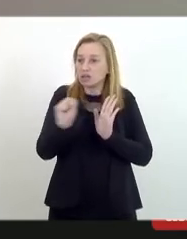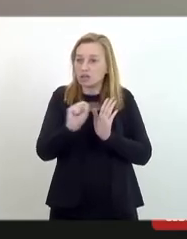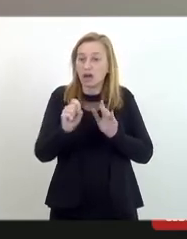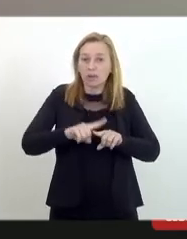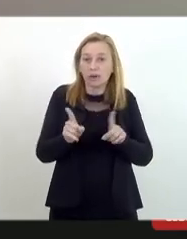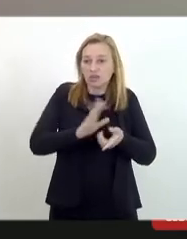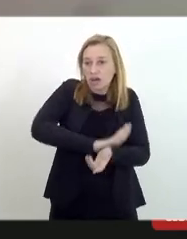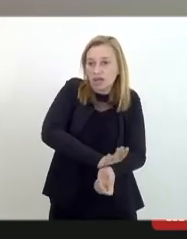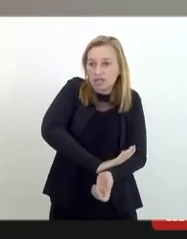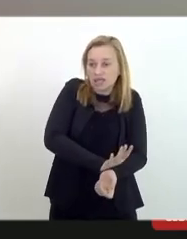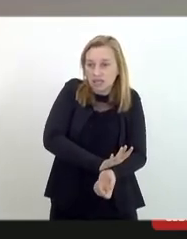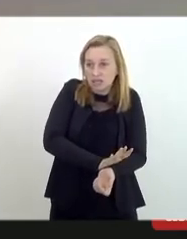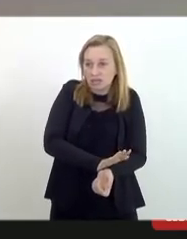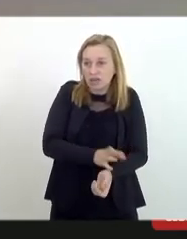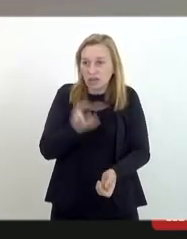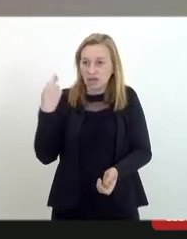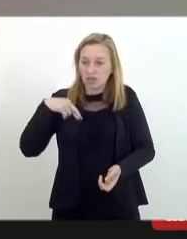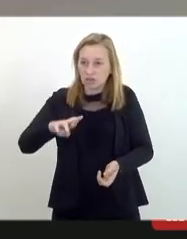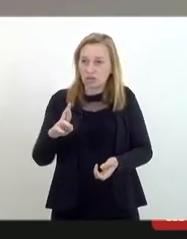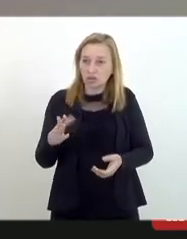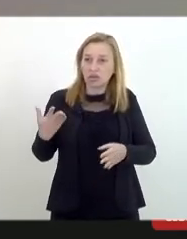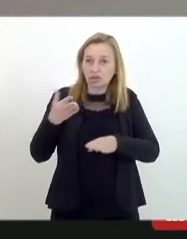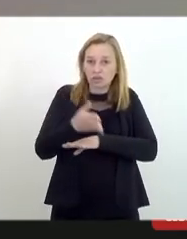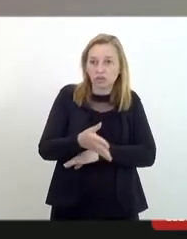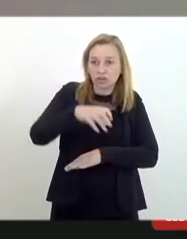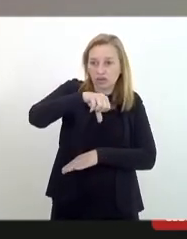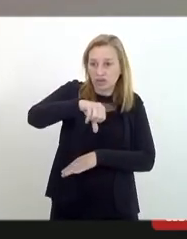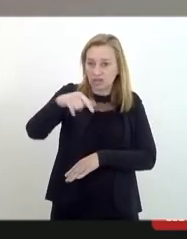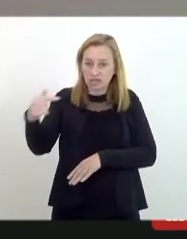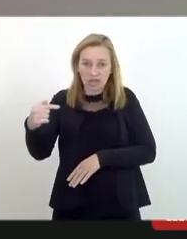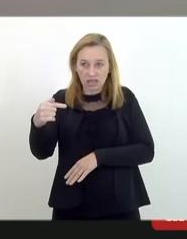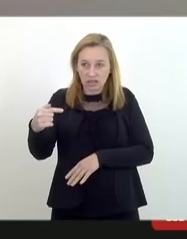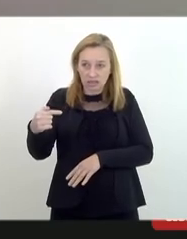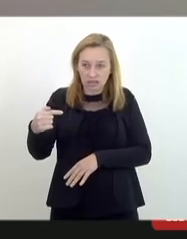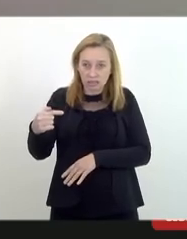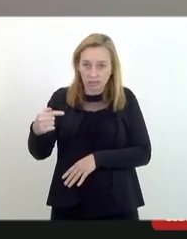religioso entrou no nosso ordenamento em 97 como havia dito